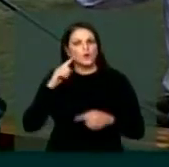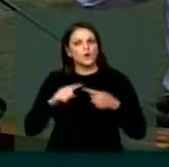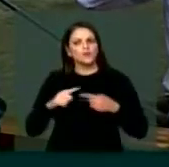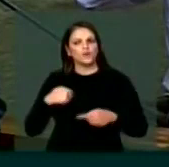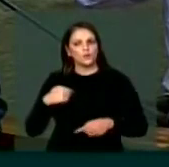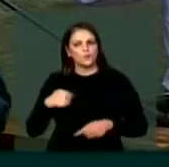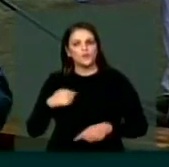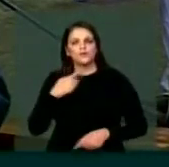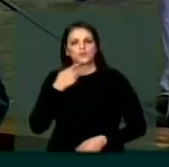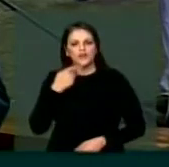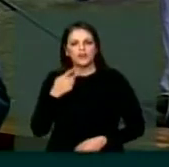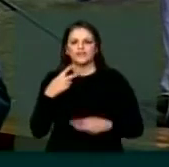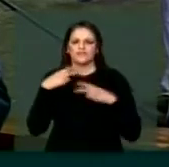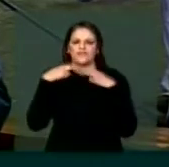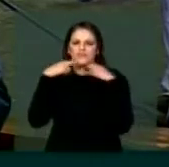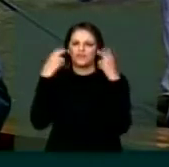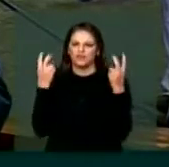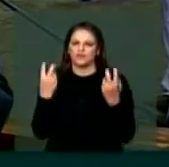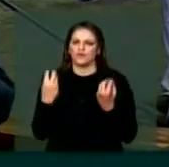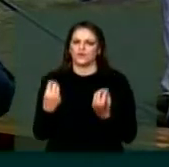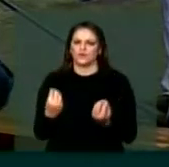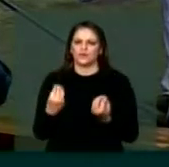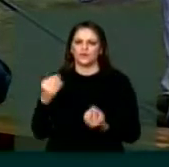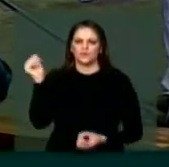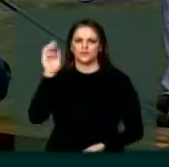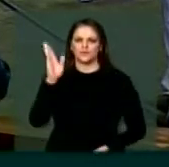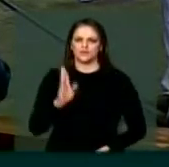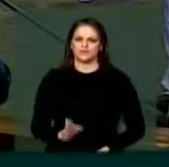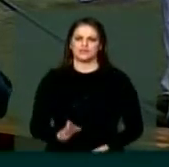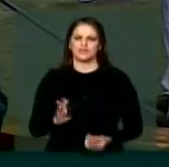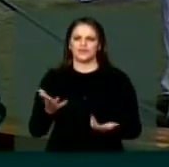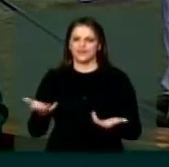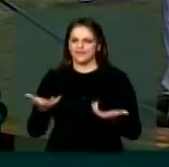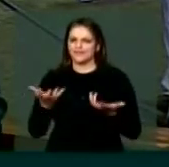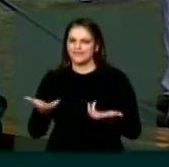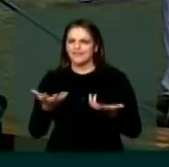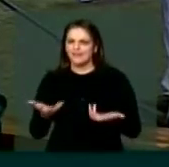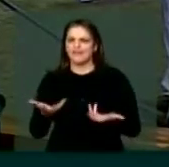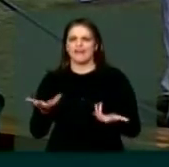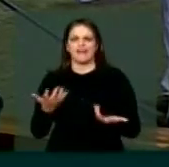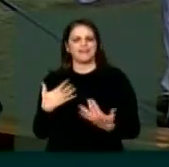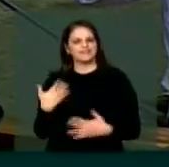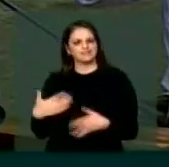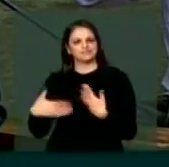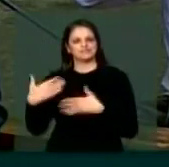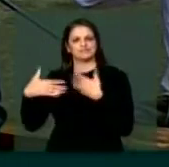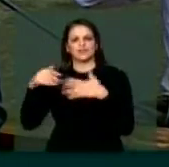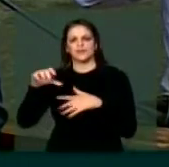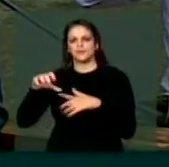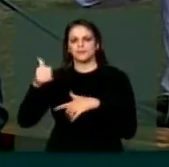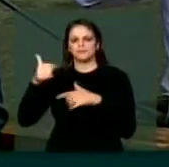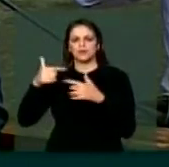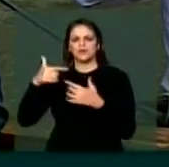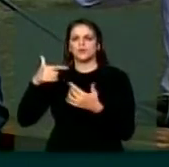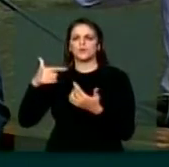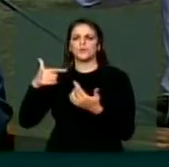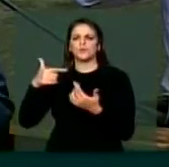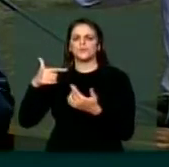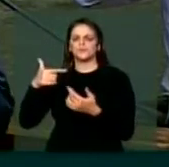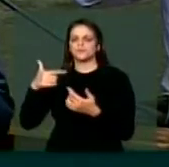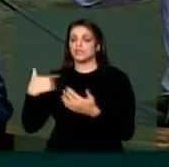que é vergonhoso para um país que quer chegar no plano do primeiro mundo,